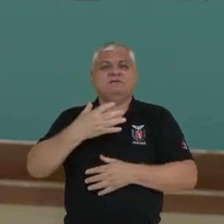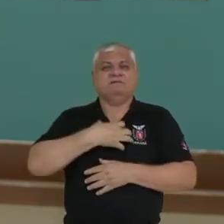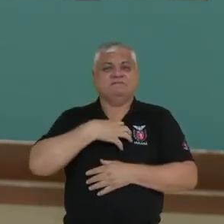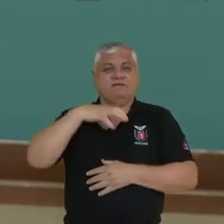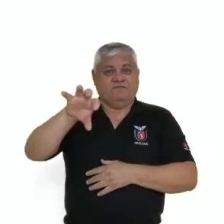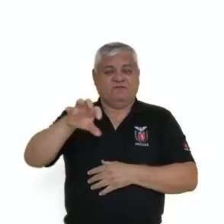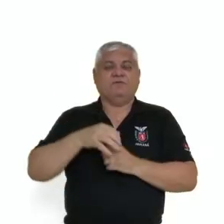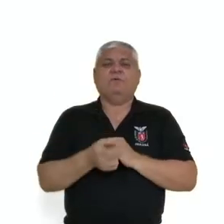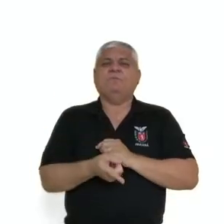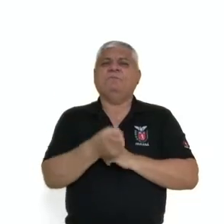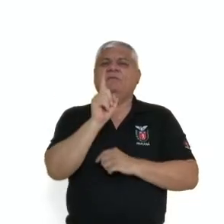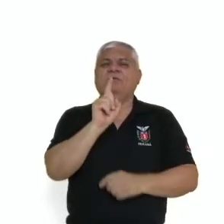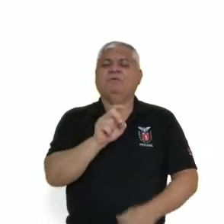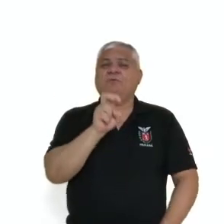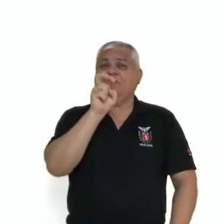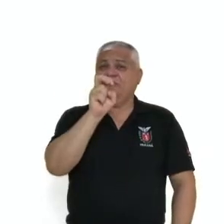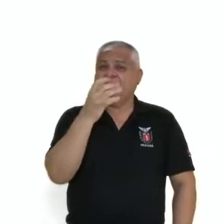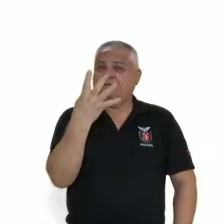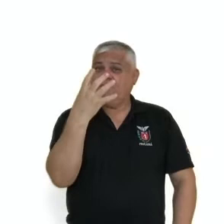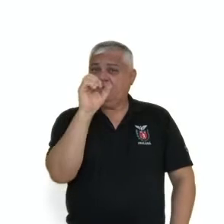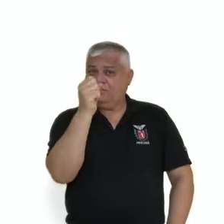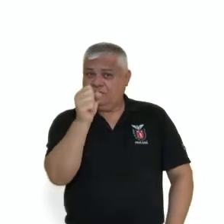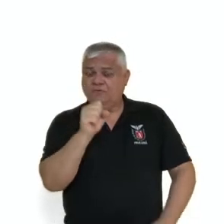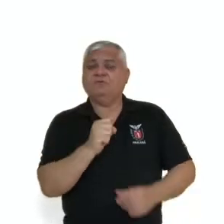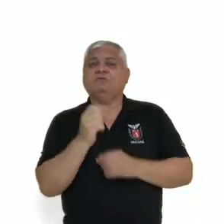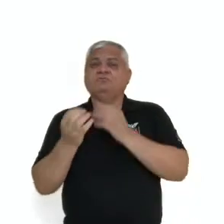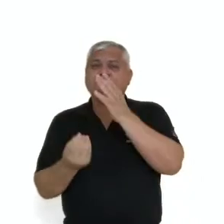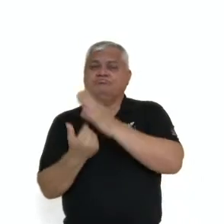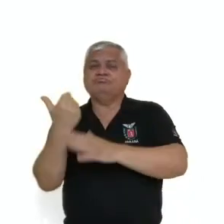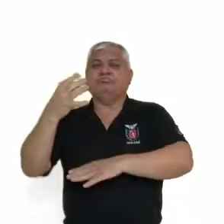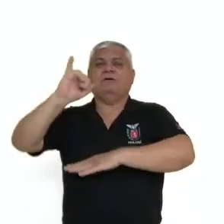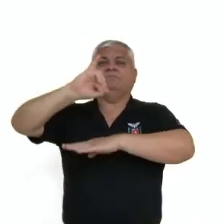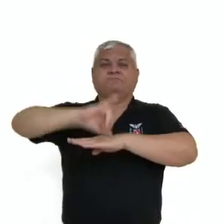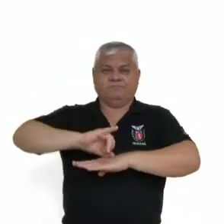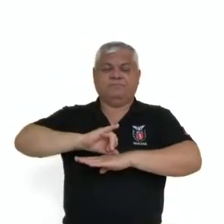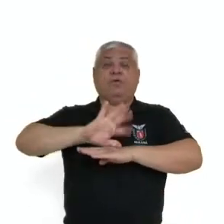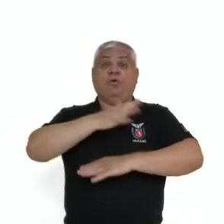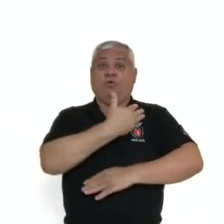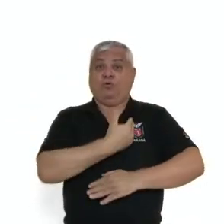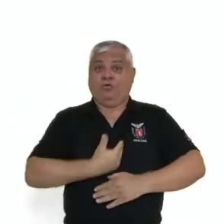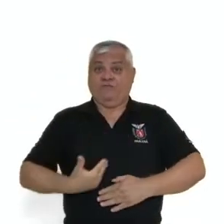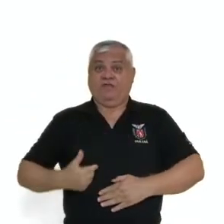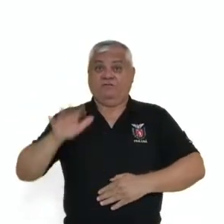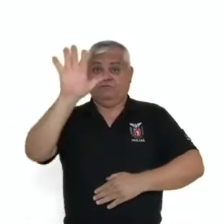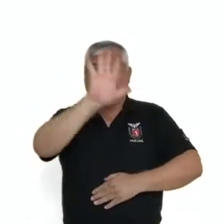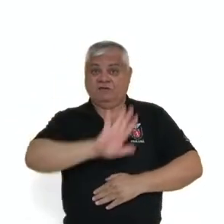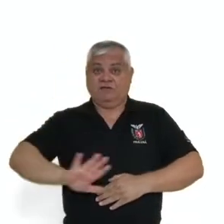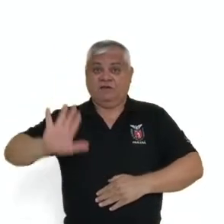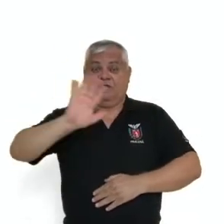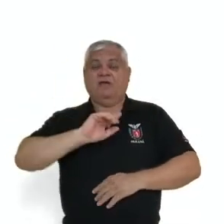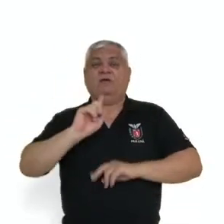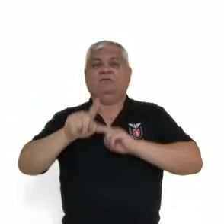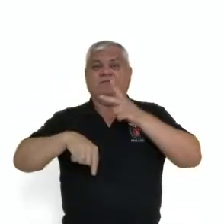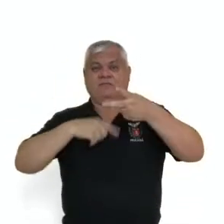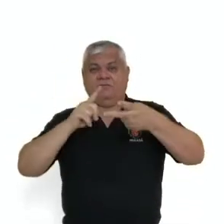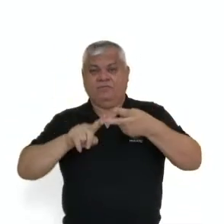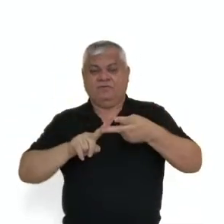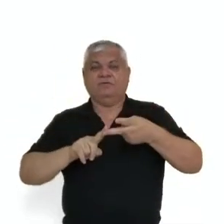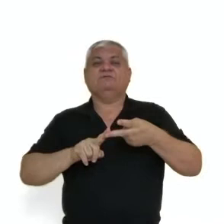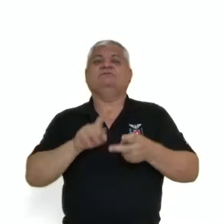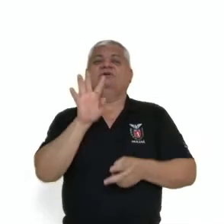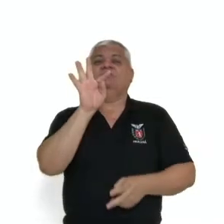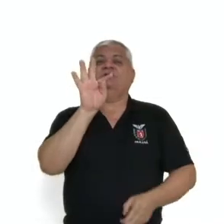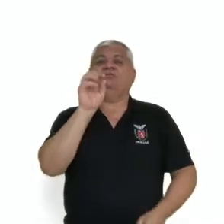Em 1548 acontece a instituição do governo geral, no ano seguinte Tomé de